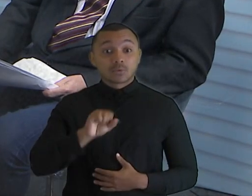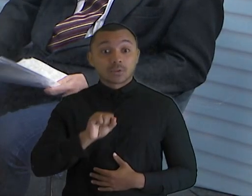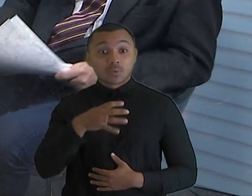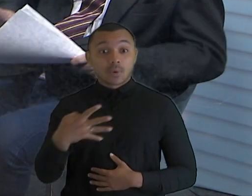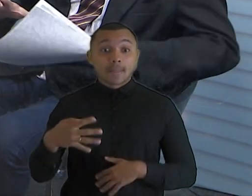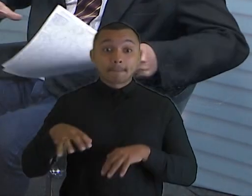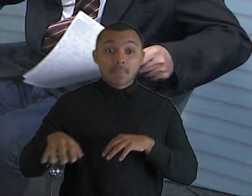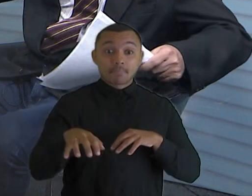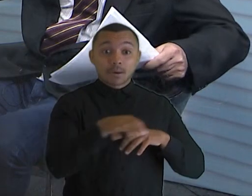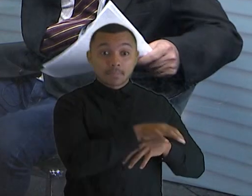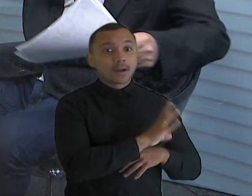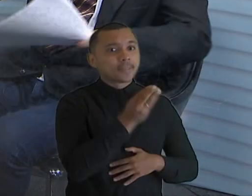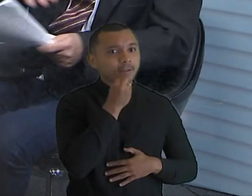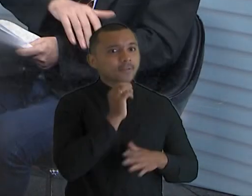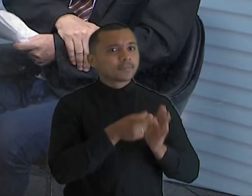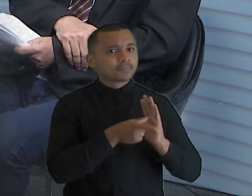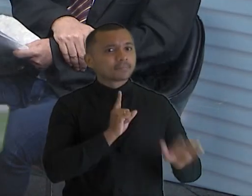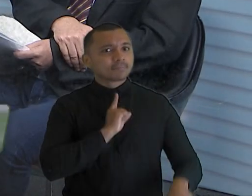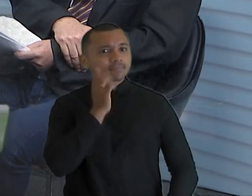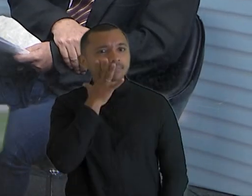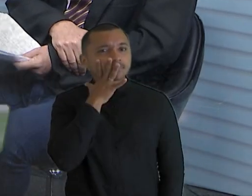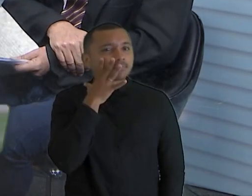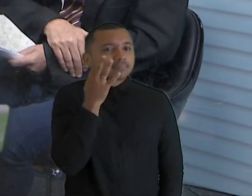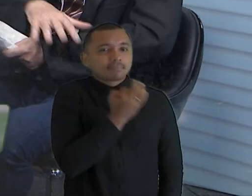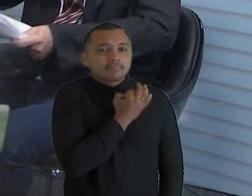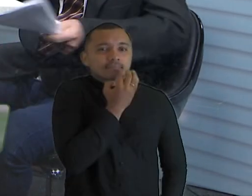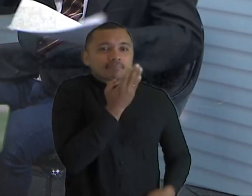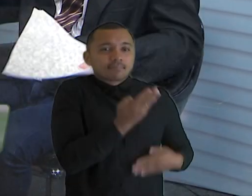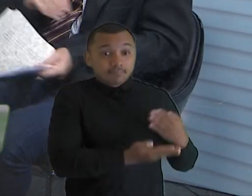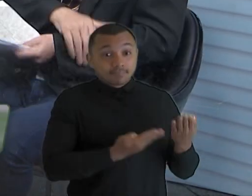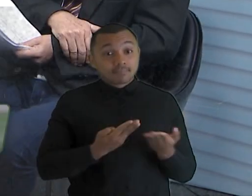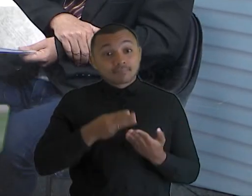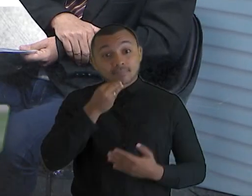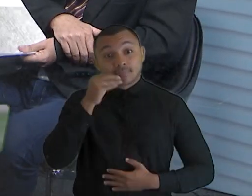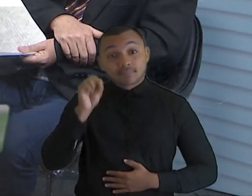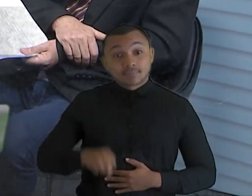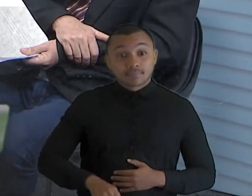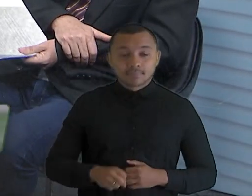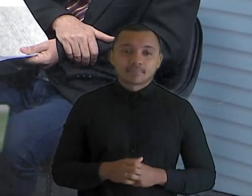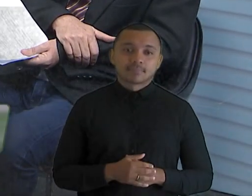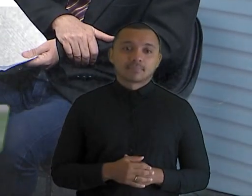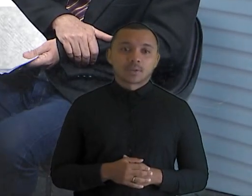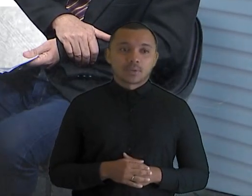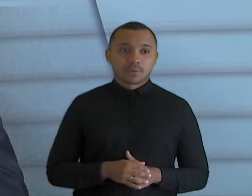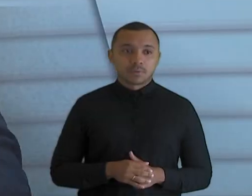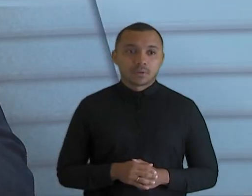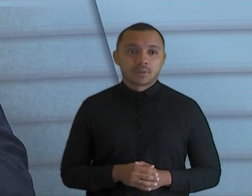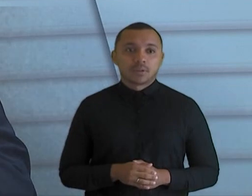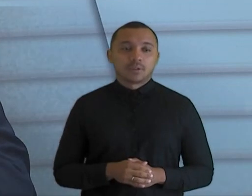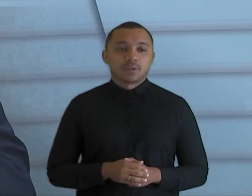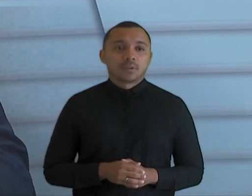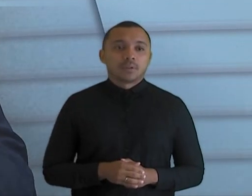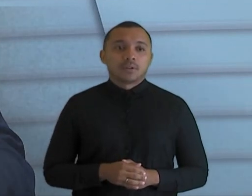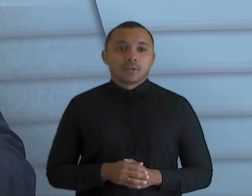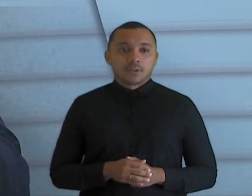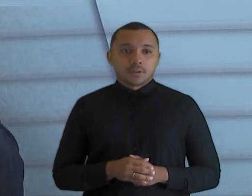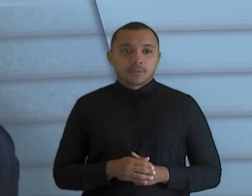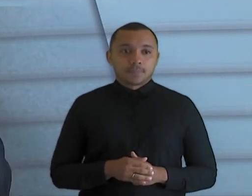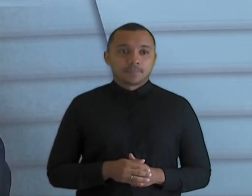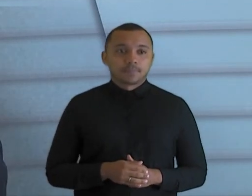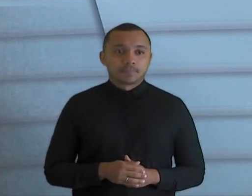e o tribunal tem que ter um olhar curado em cima disso. Exatamente. Na época, essa